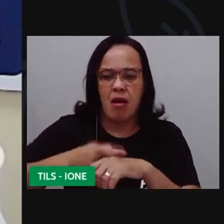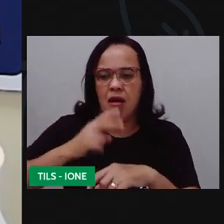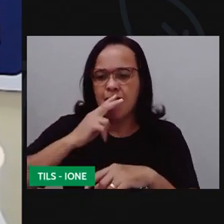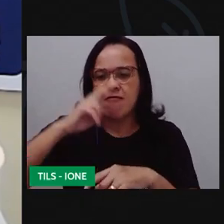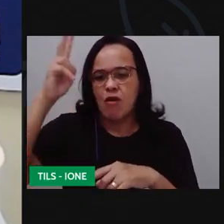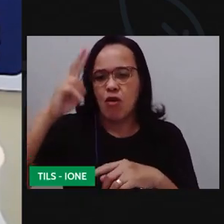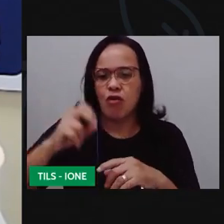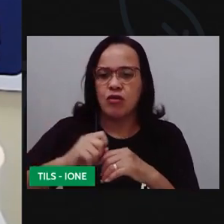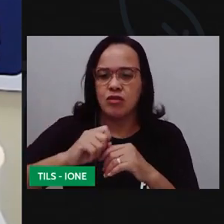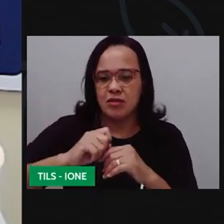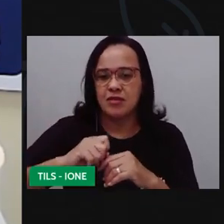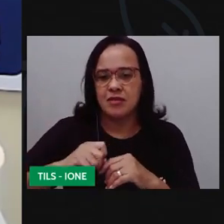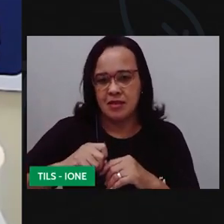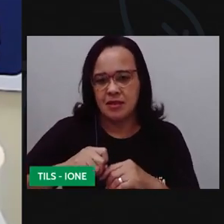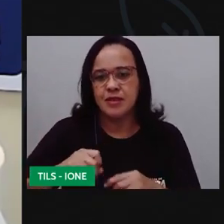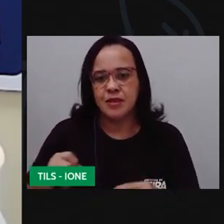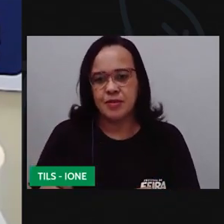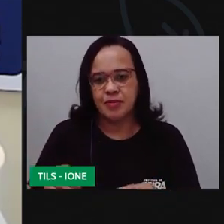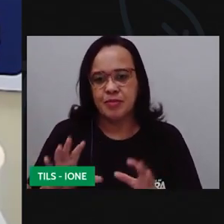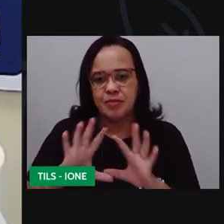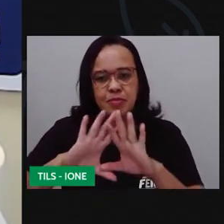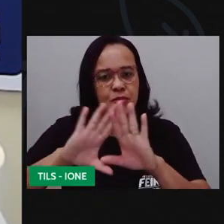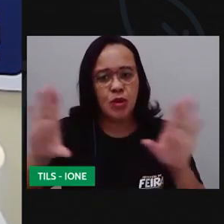dobradazinha e ó